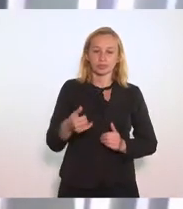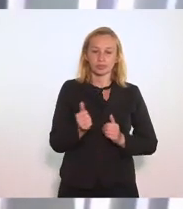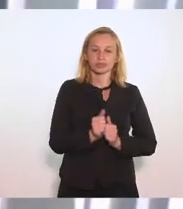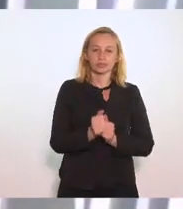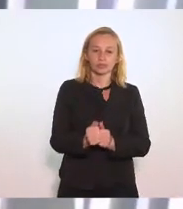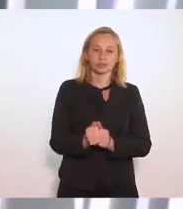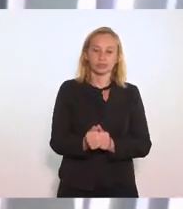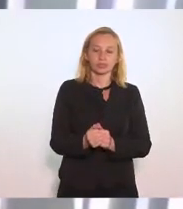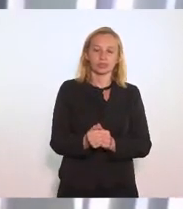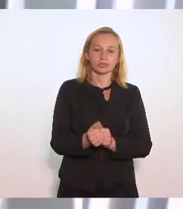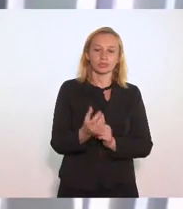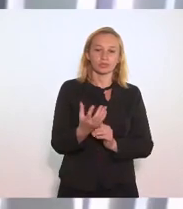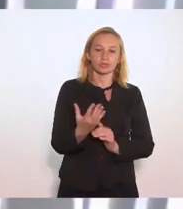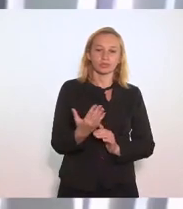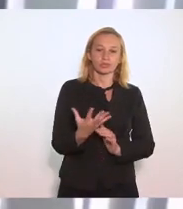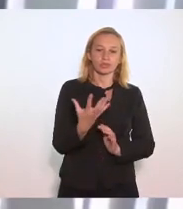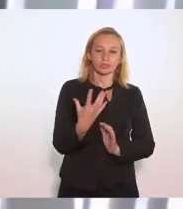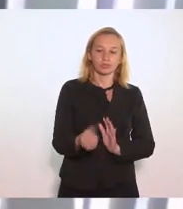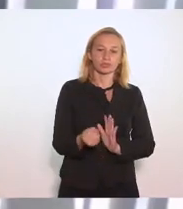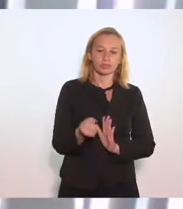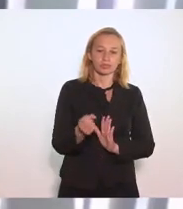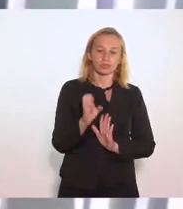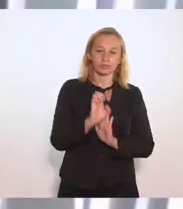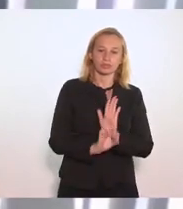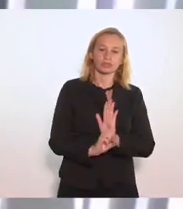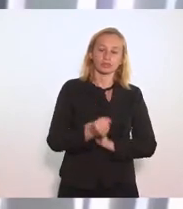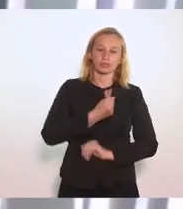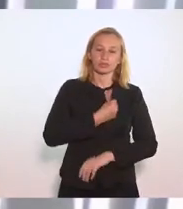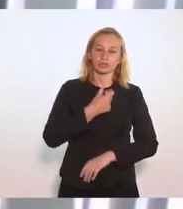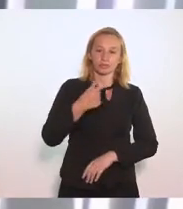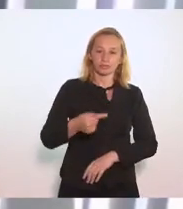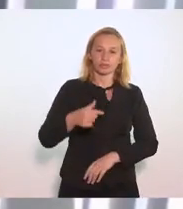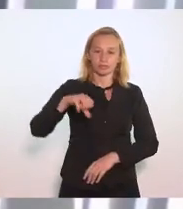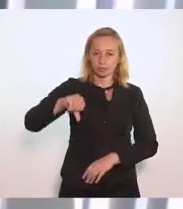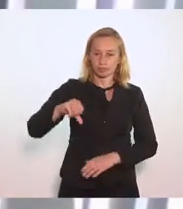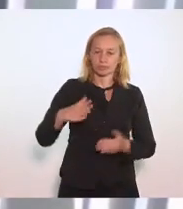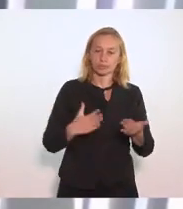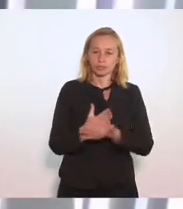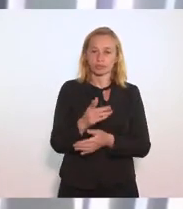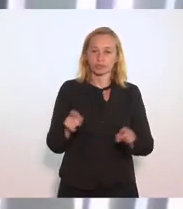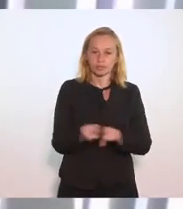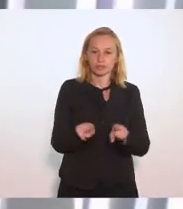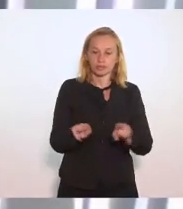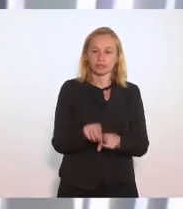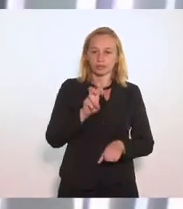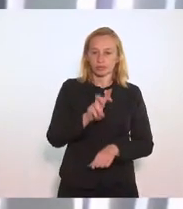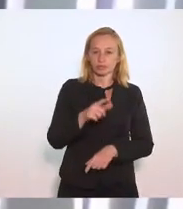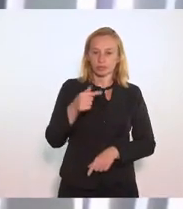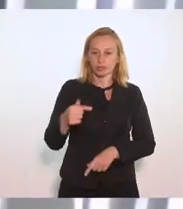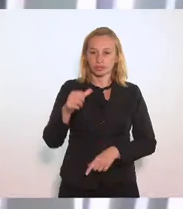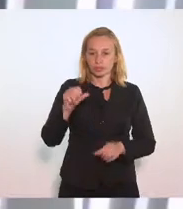parecer eu aprovo também as emendas 7 e 9